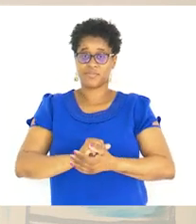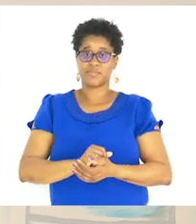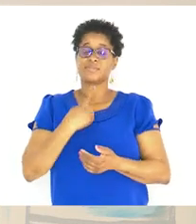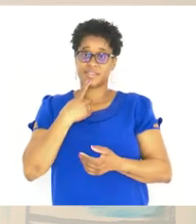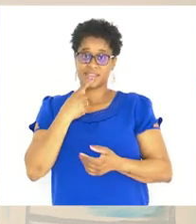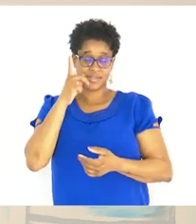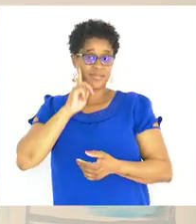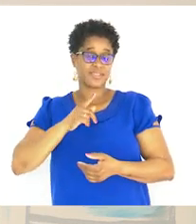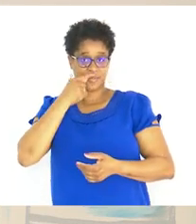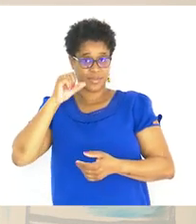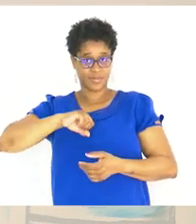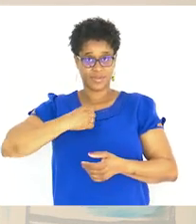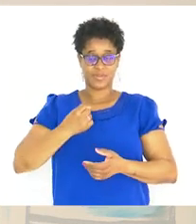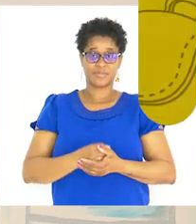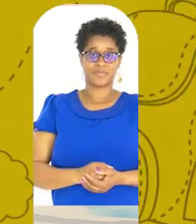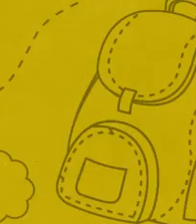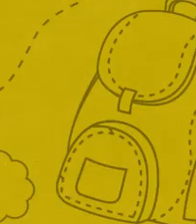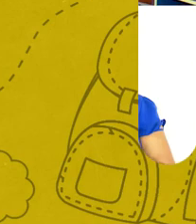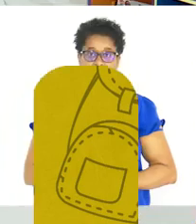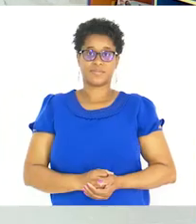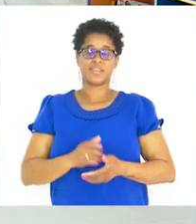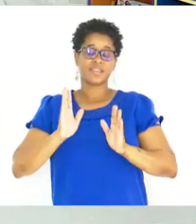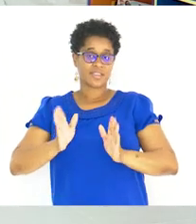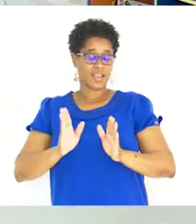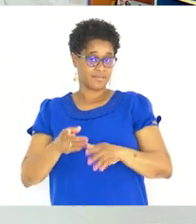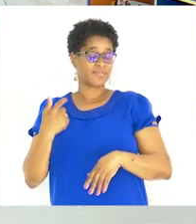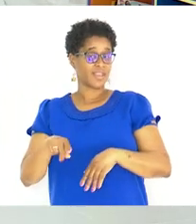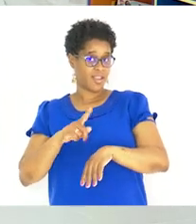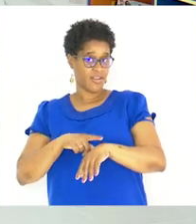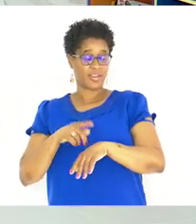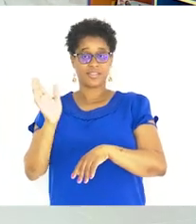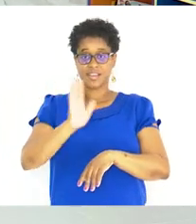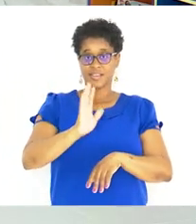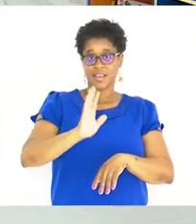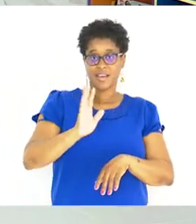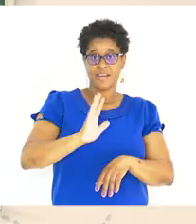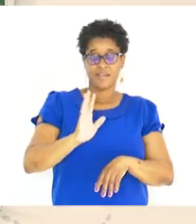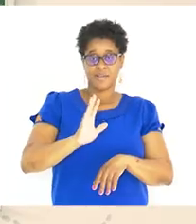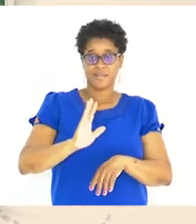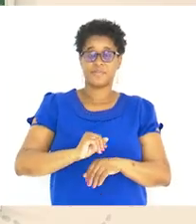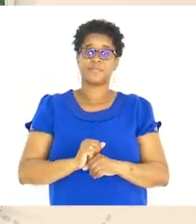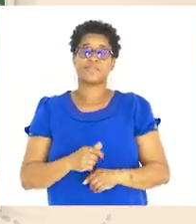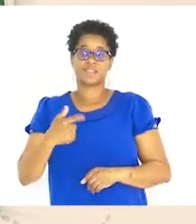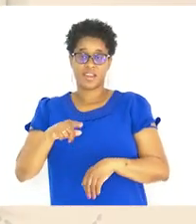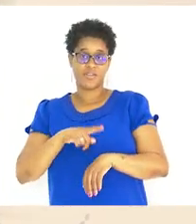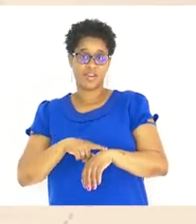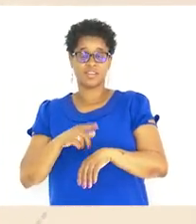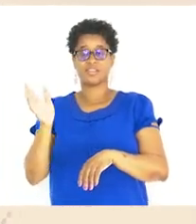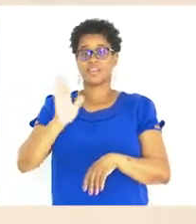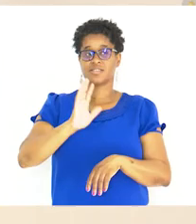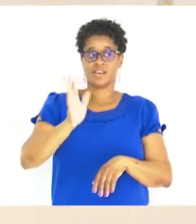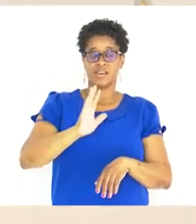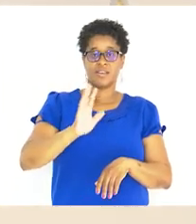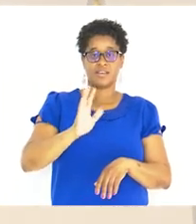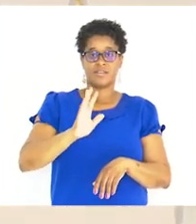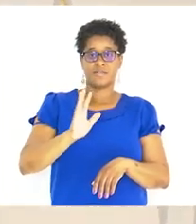Certo minhas meninas E meus meninos Estão na hora De dar Tchau Está na hora